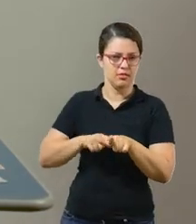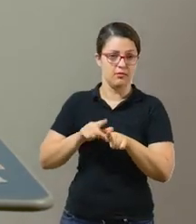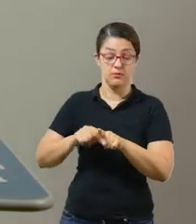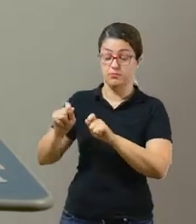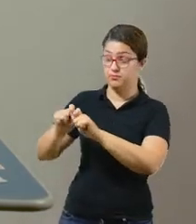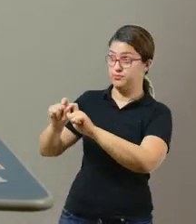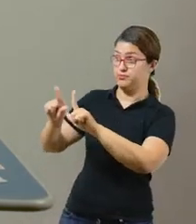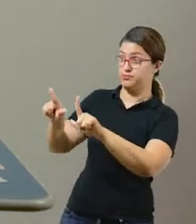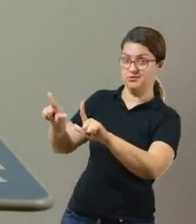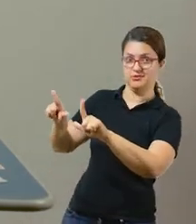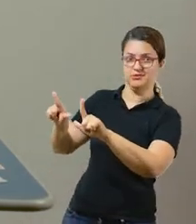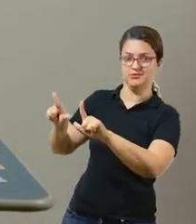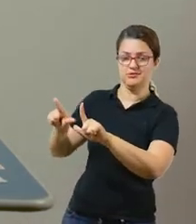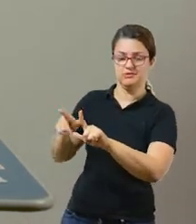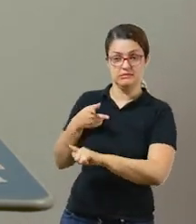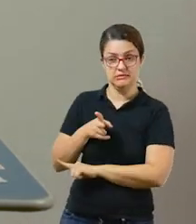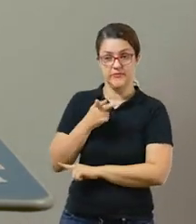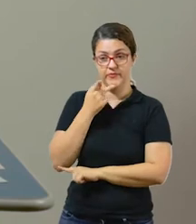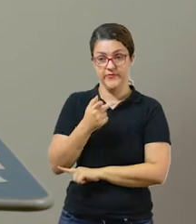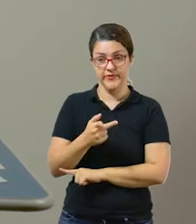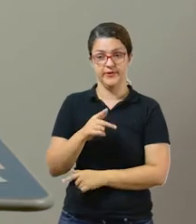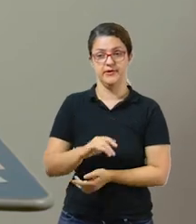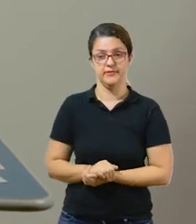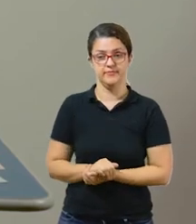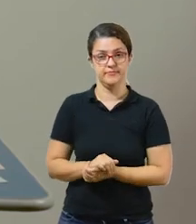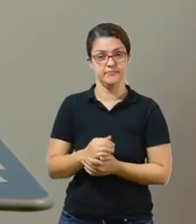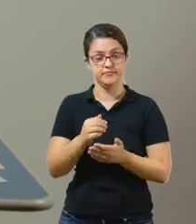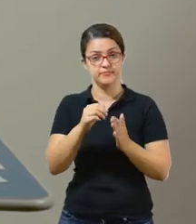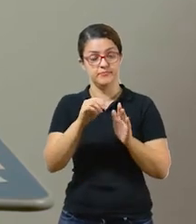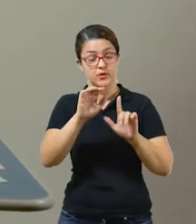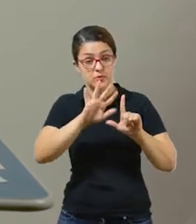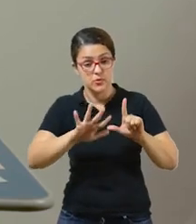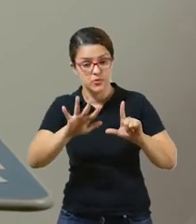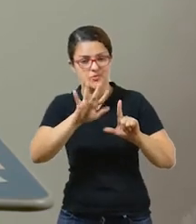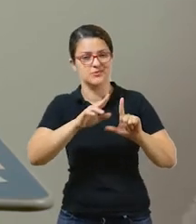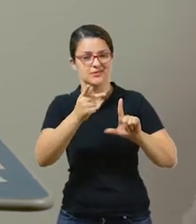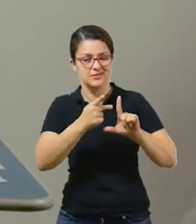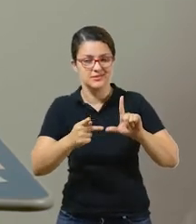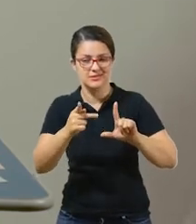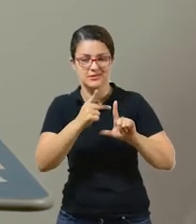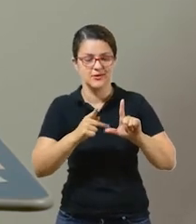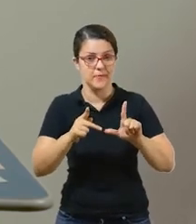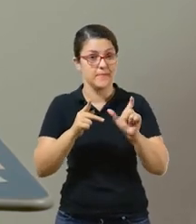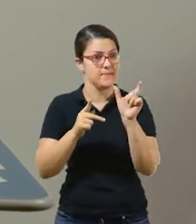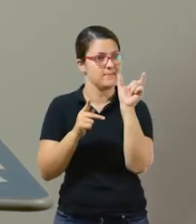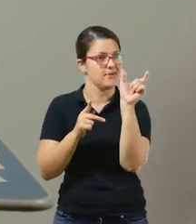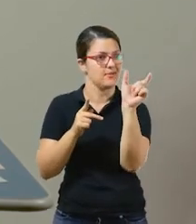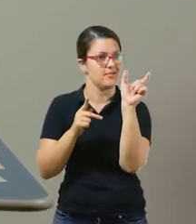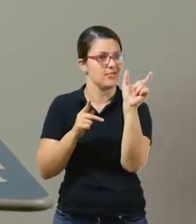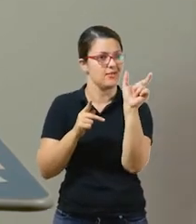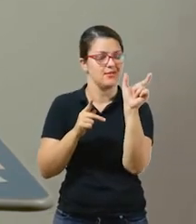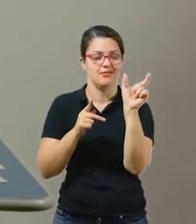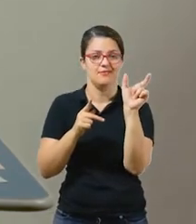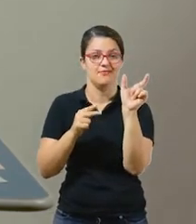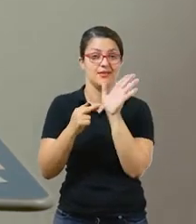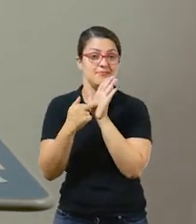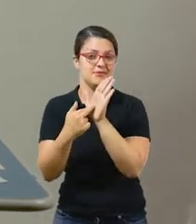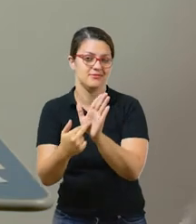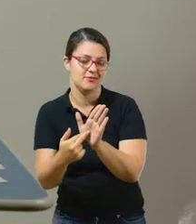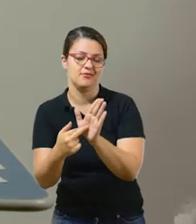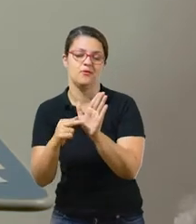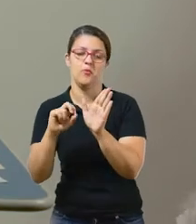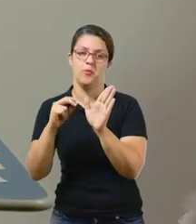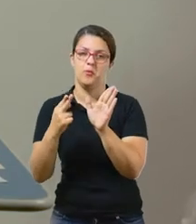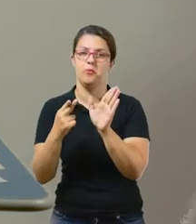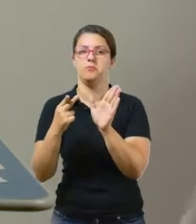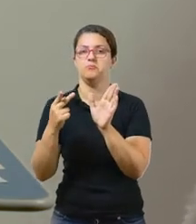e como eu sempre falo, né gente, a gente ilustra, a cada palavra que você vai trabalhar, você coloca um desenho, uma